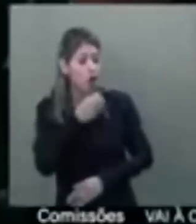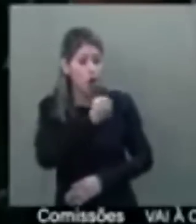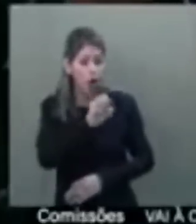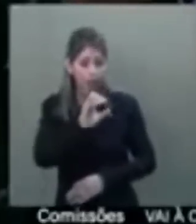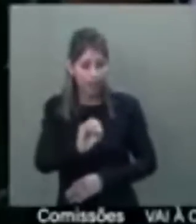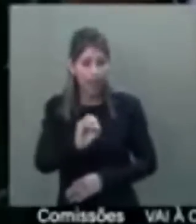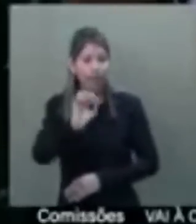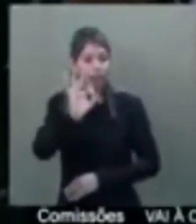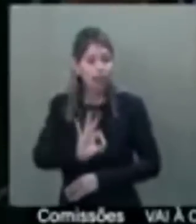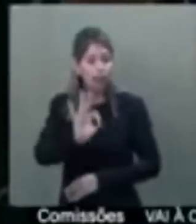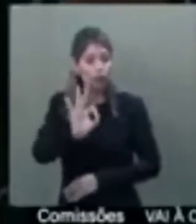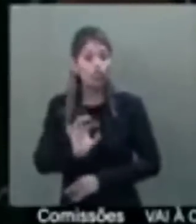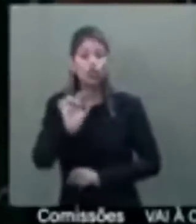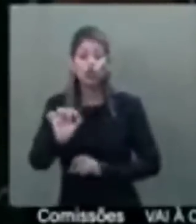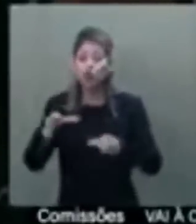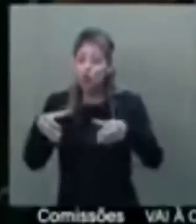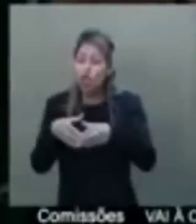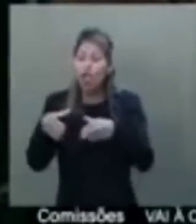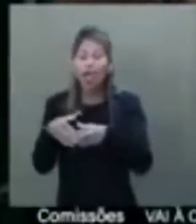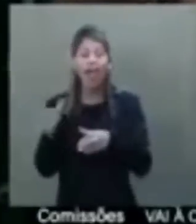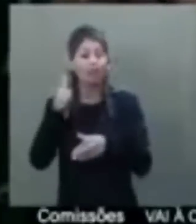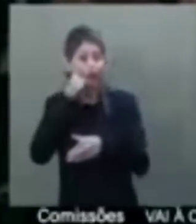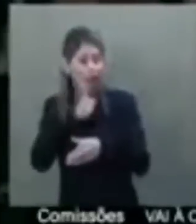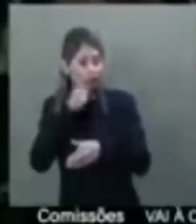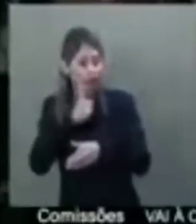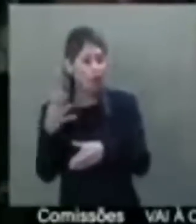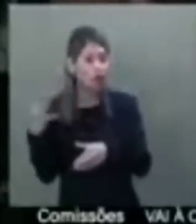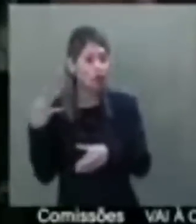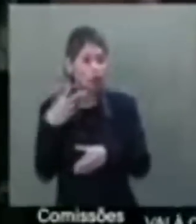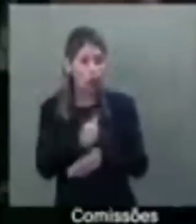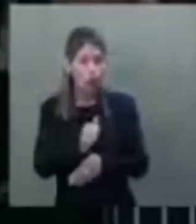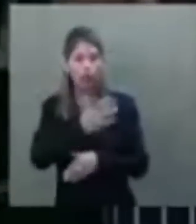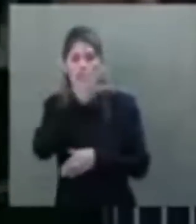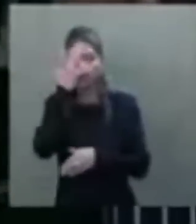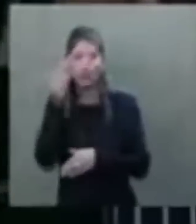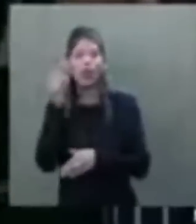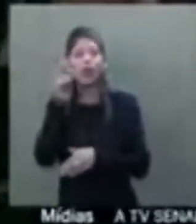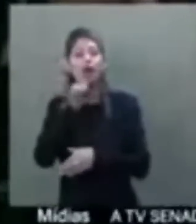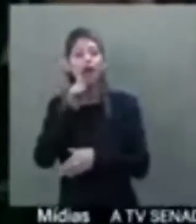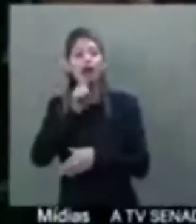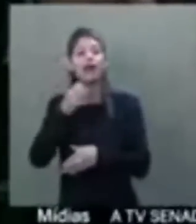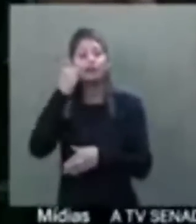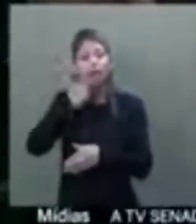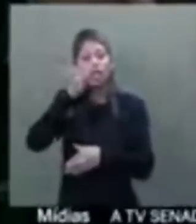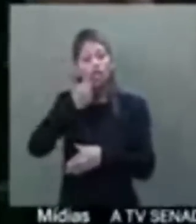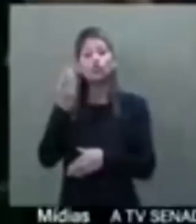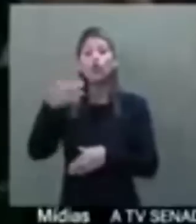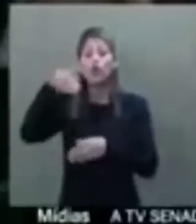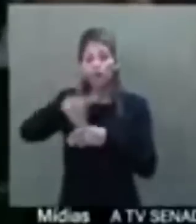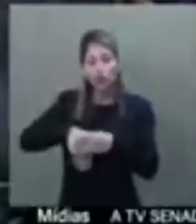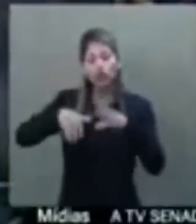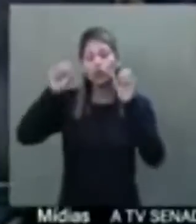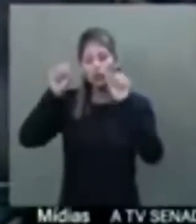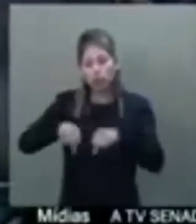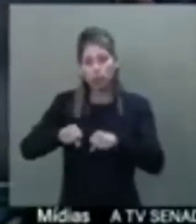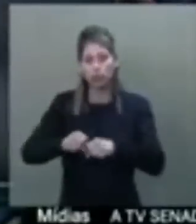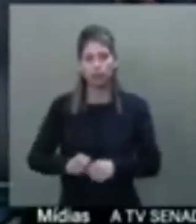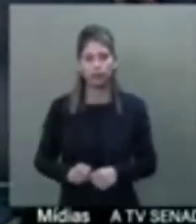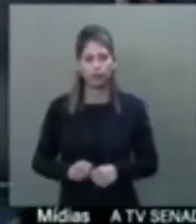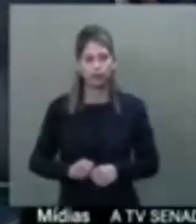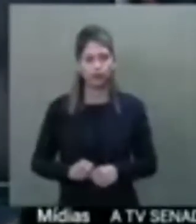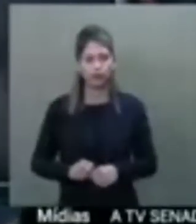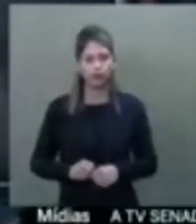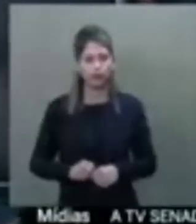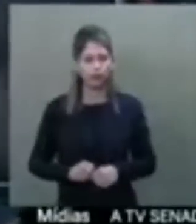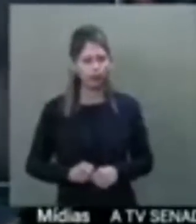enfermagem do Brasil são de mulheres, e não todas as senadoras, de forma unânime, fazem encaminhamento favorável, presidente. Fica registrado